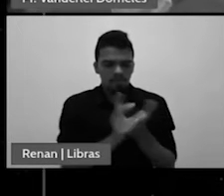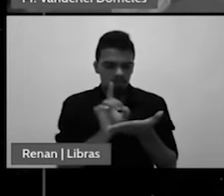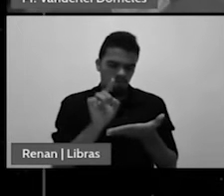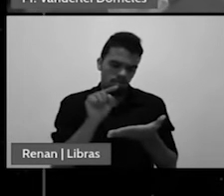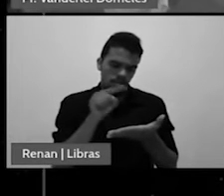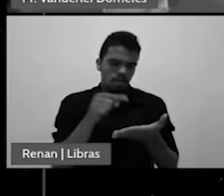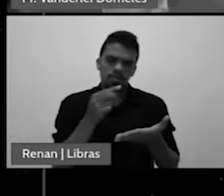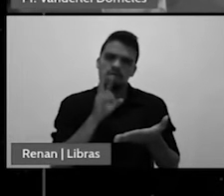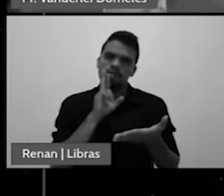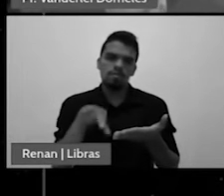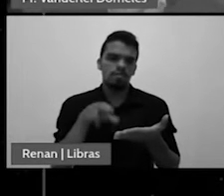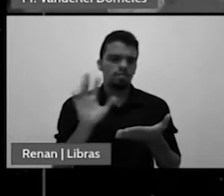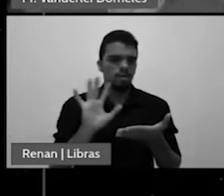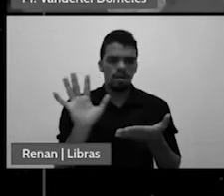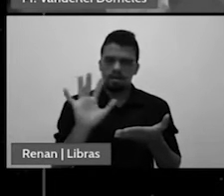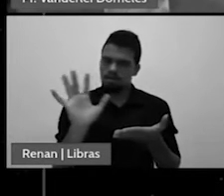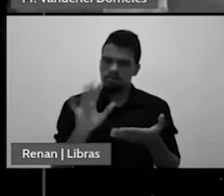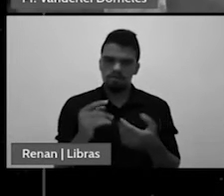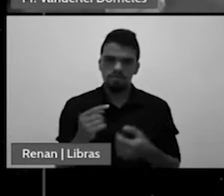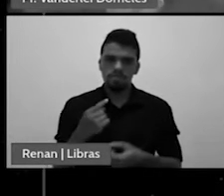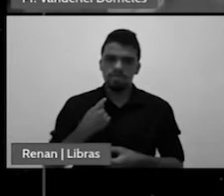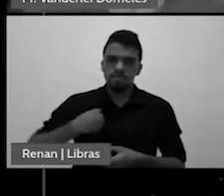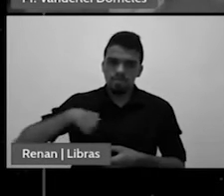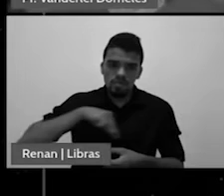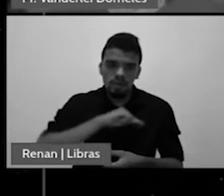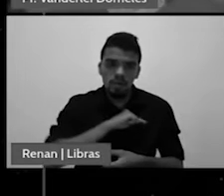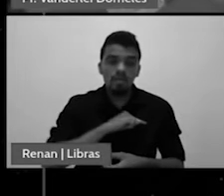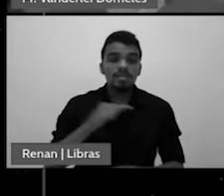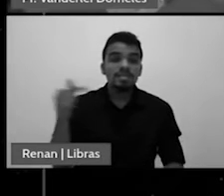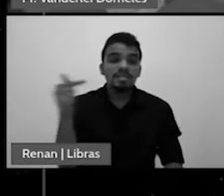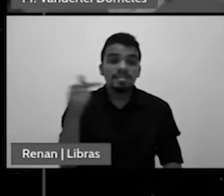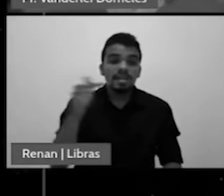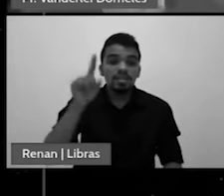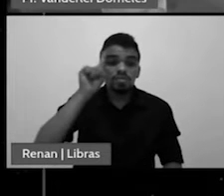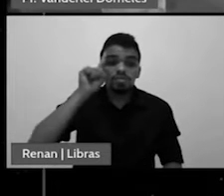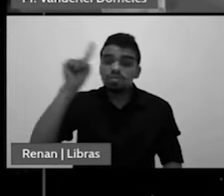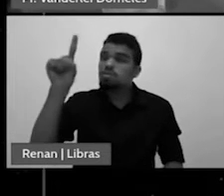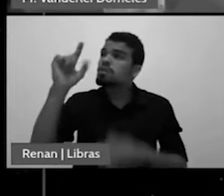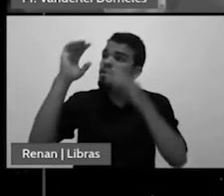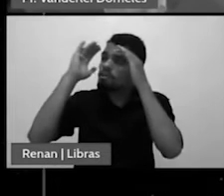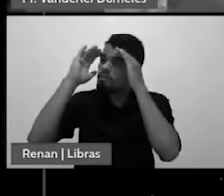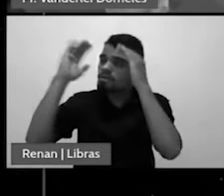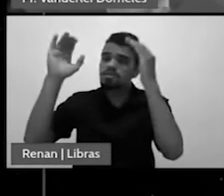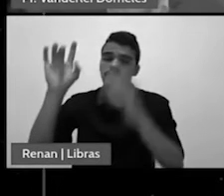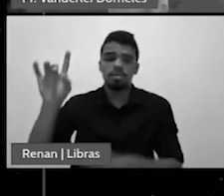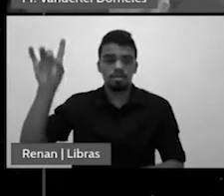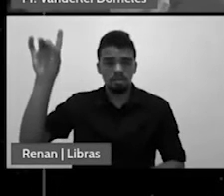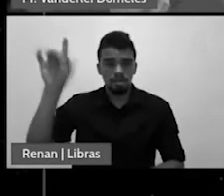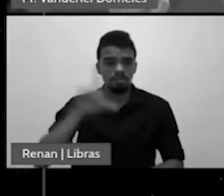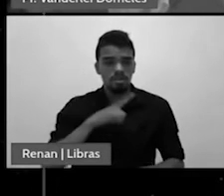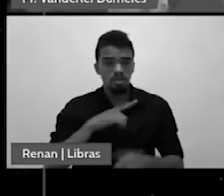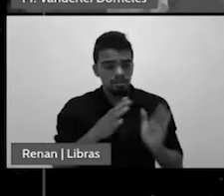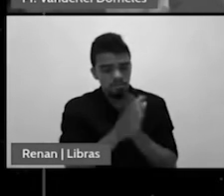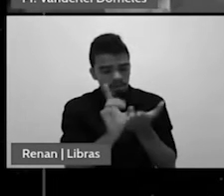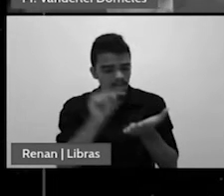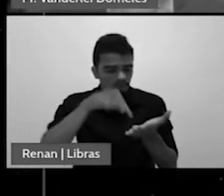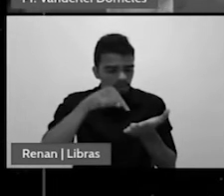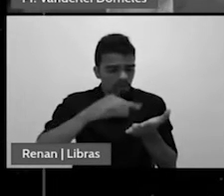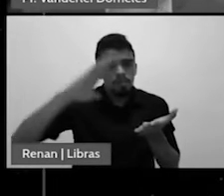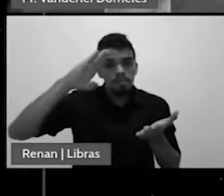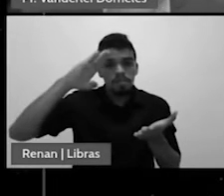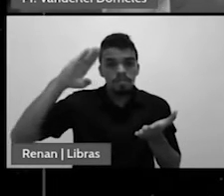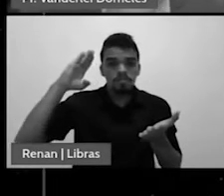o dia do Senhor, o sinal da aliança, no sétimo dia. Porque assim está na palavra de Deus. O os